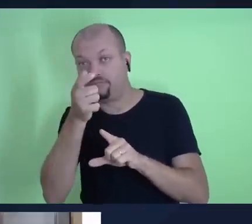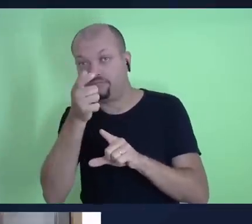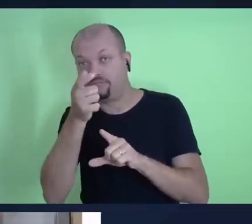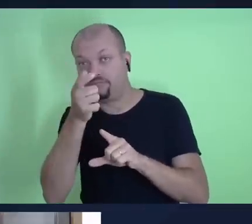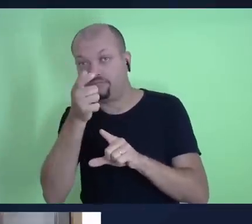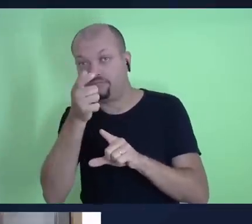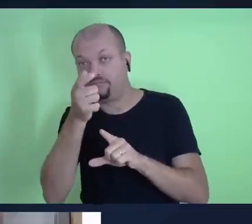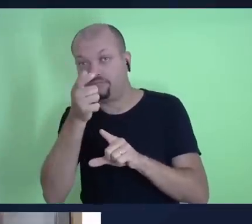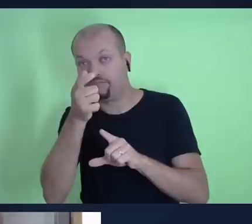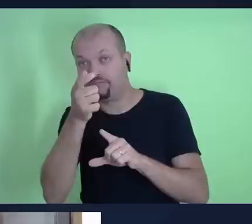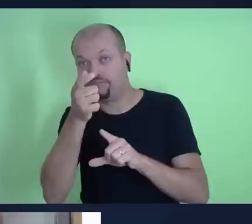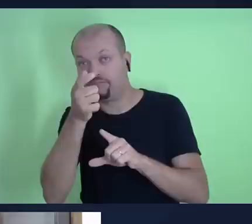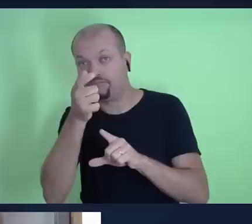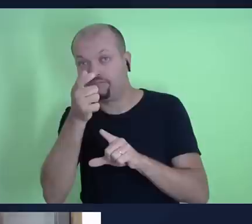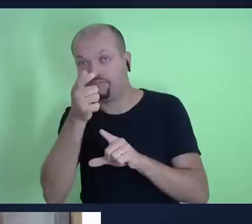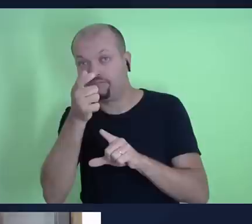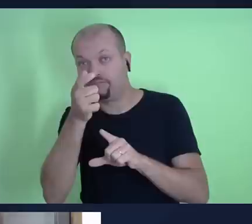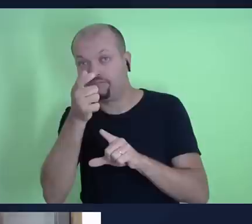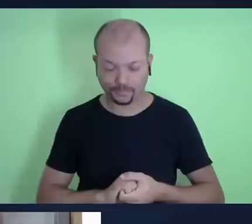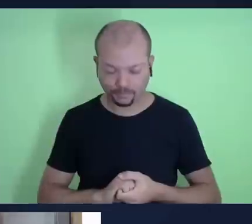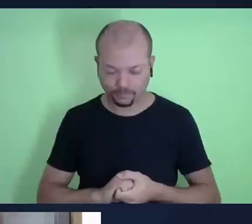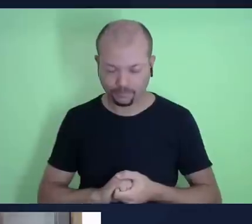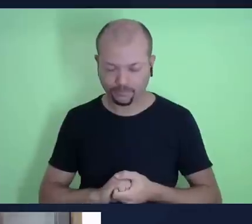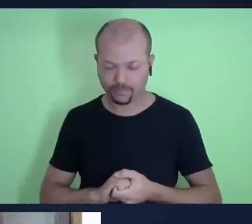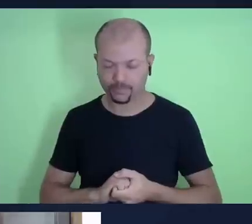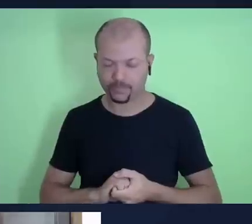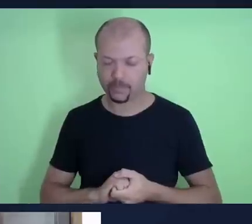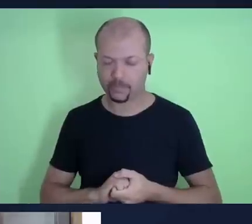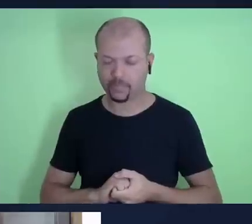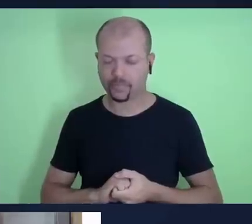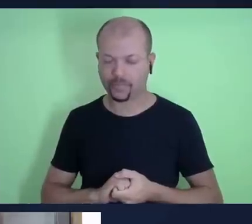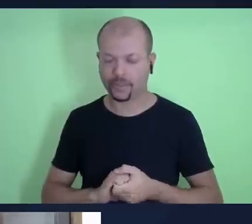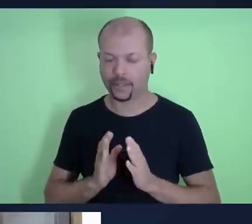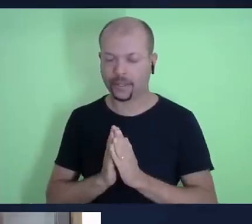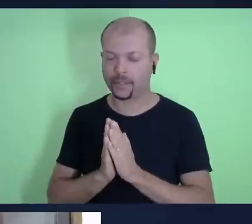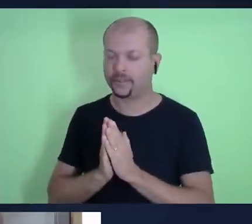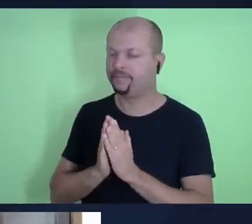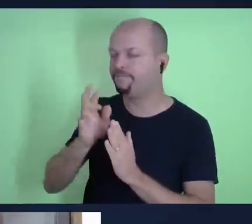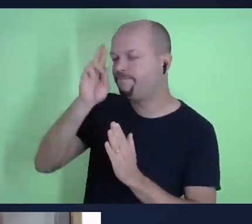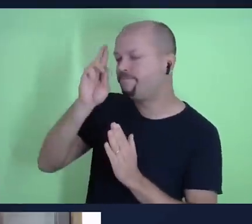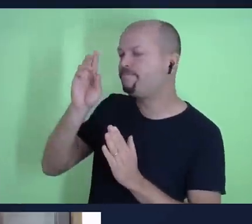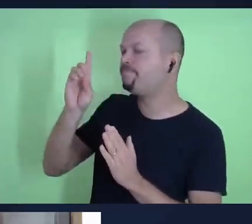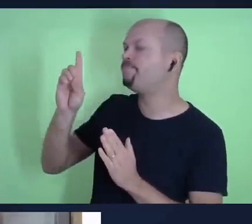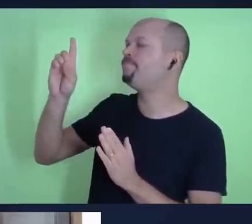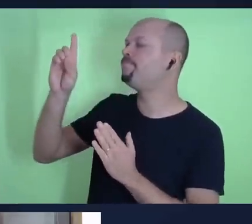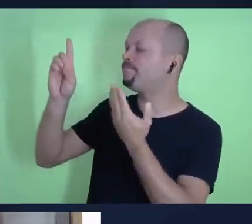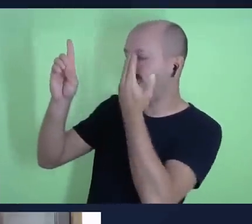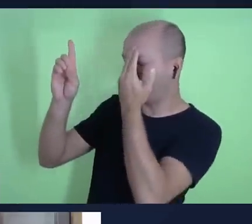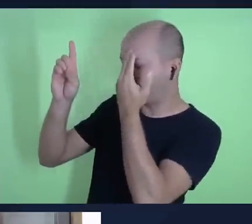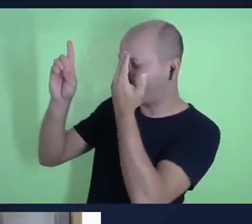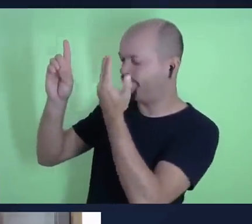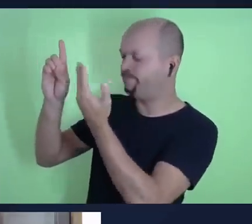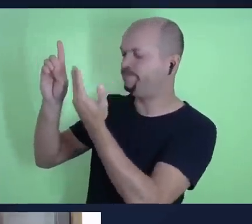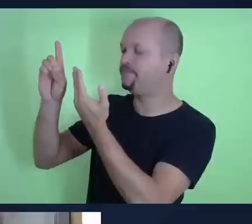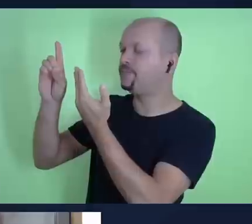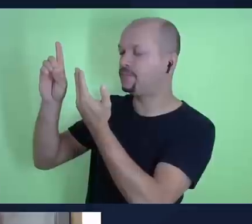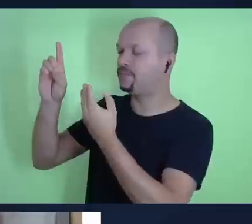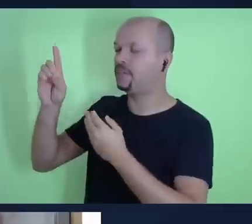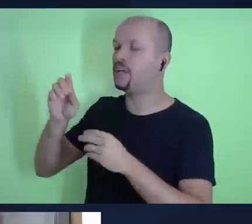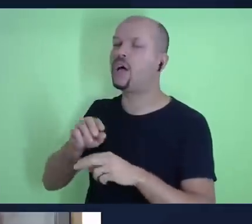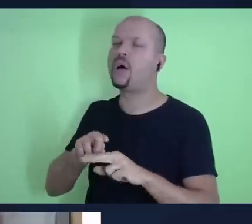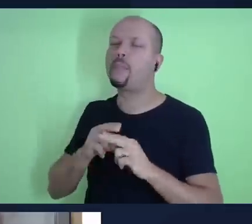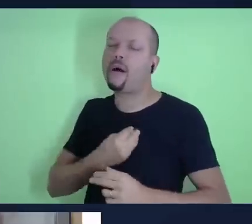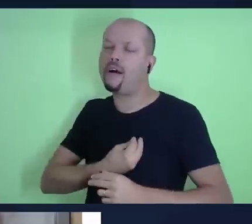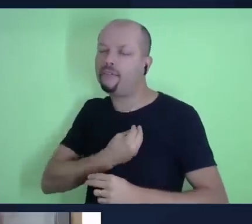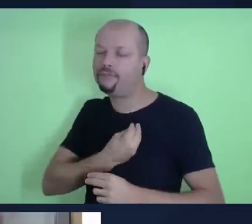gentileza. Pois não. Oremos. Senhor Deus, nós te agradecemos pela vida, pela oportunidade de